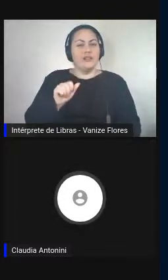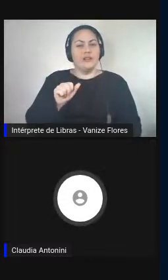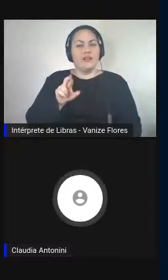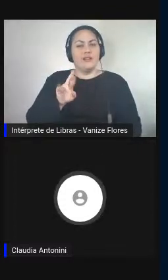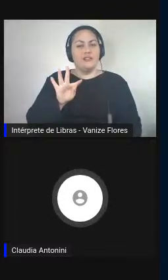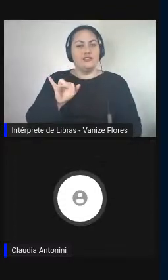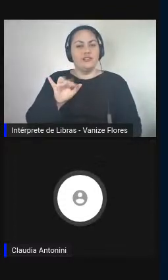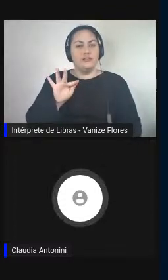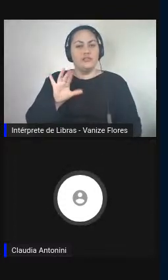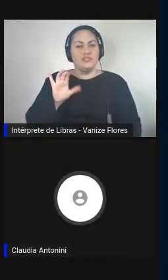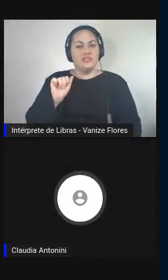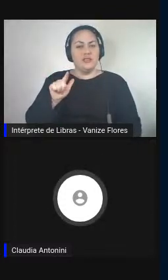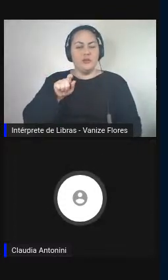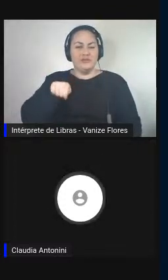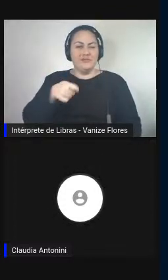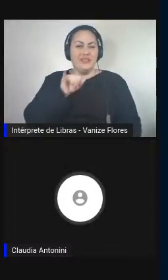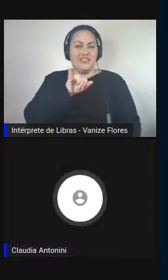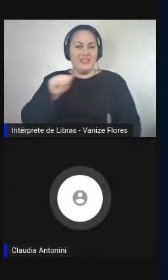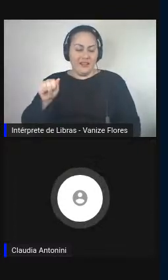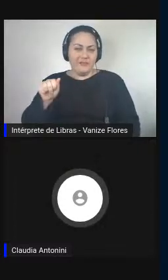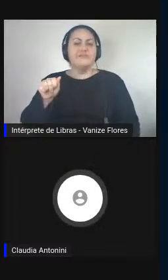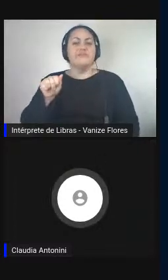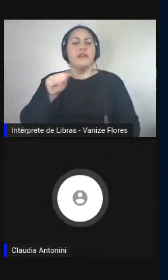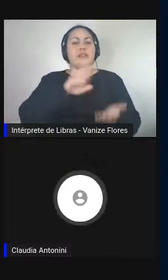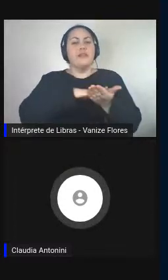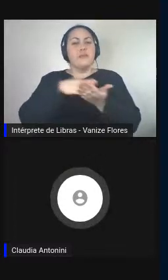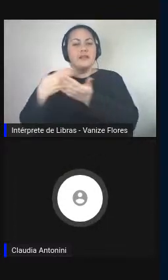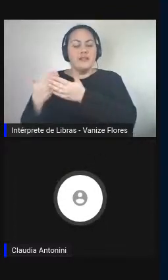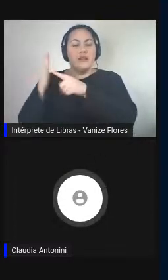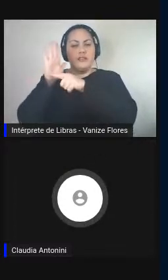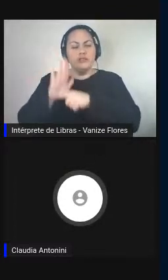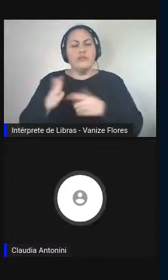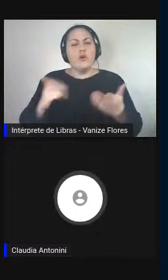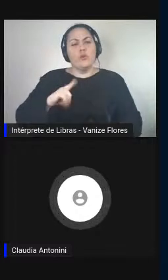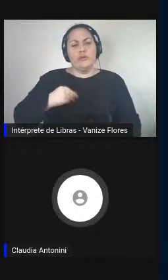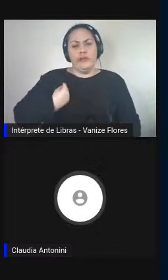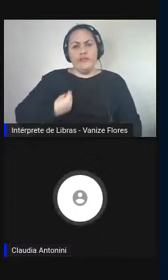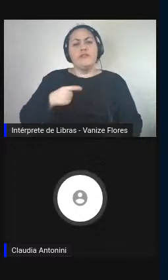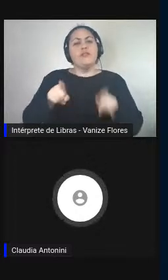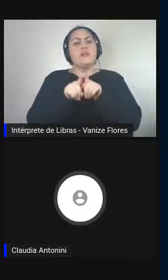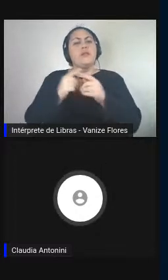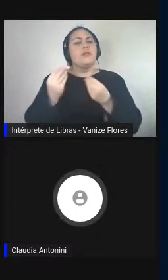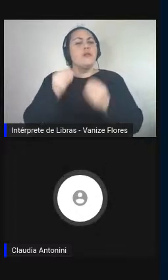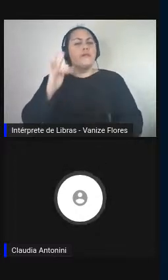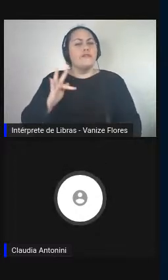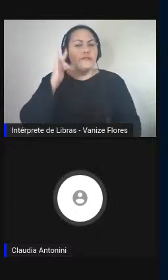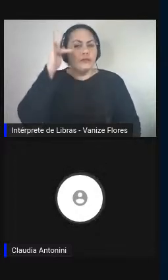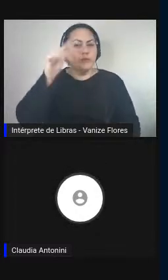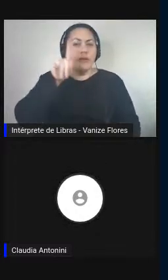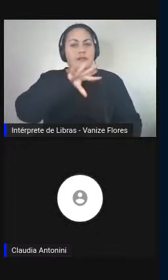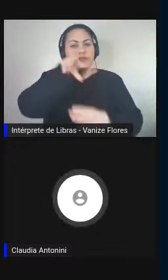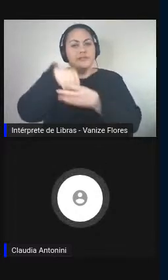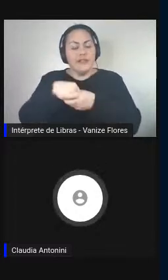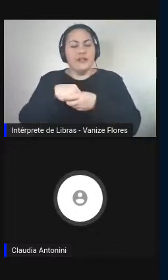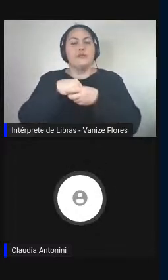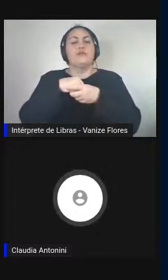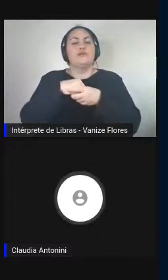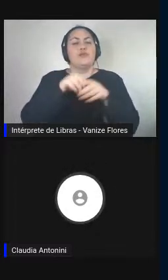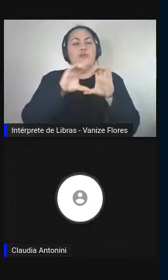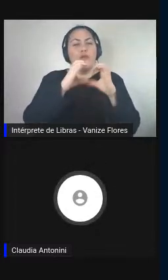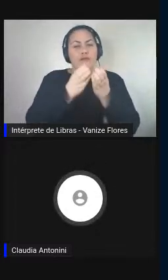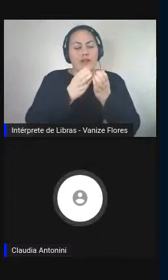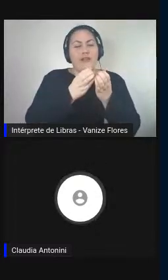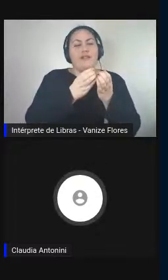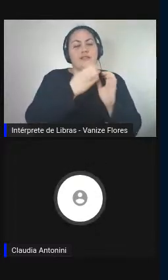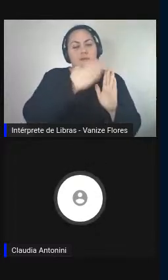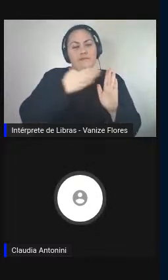Interpretação Assistida, Estado Atual e Desenvolvimentos Futuros, que faz parte da série de conferências em direta, inauguradas no ano